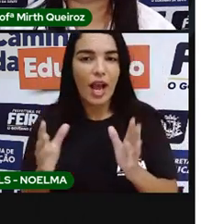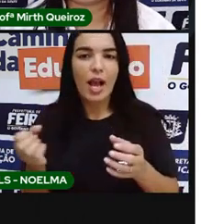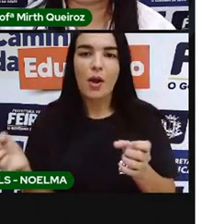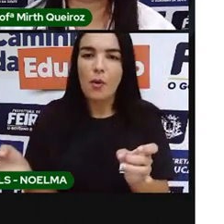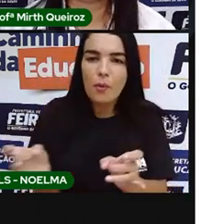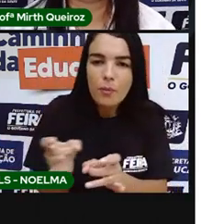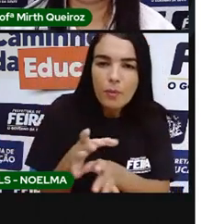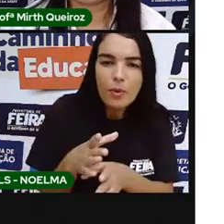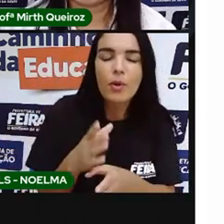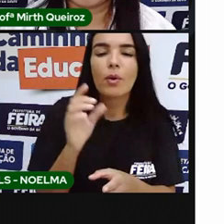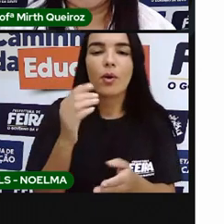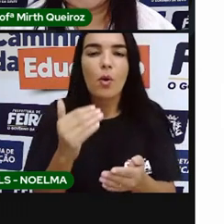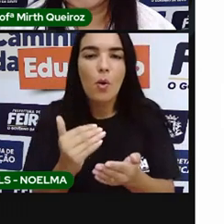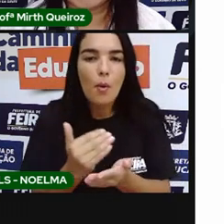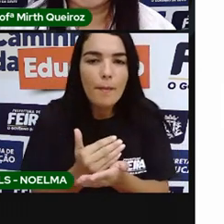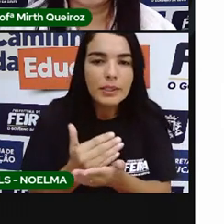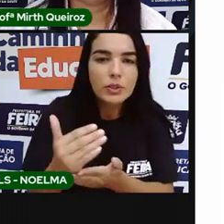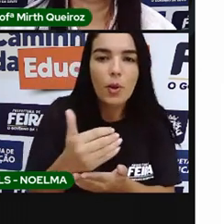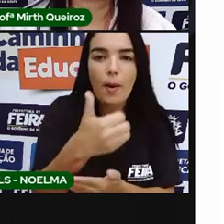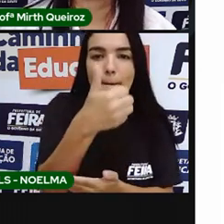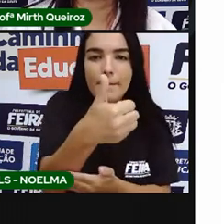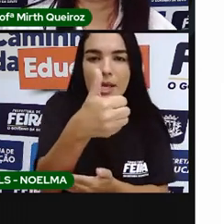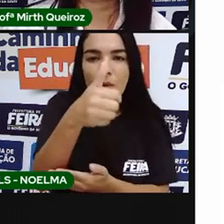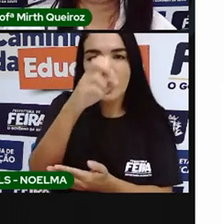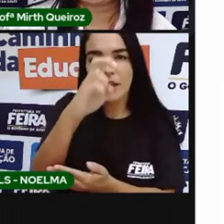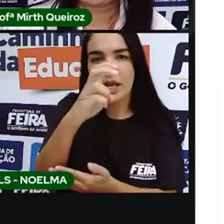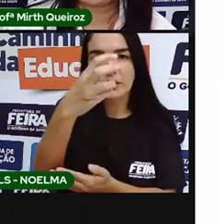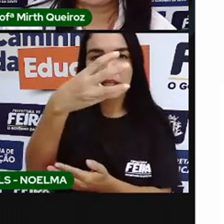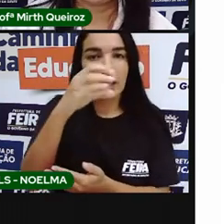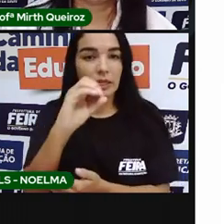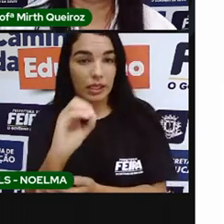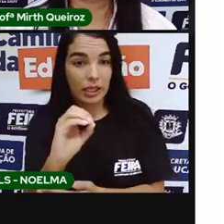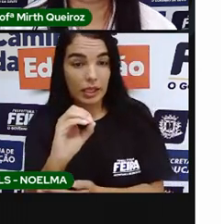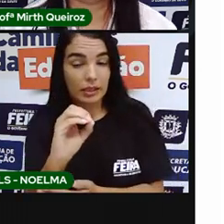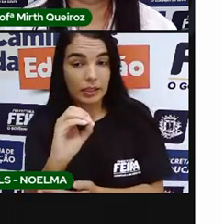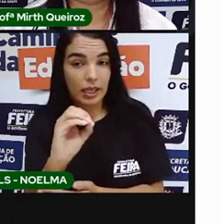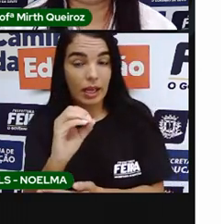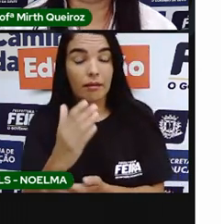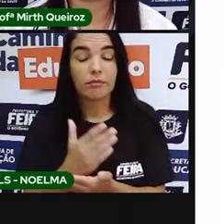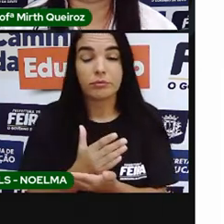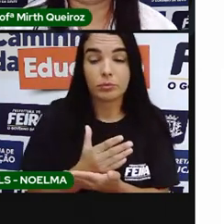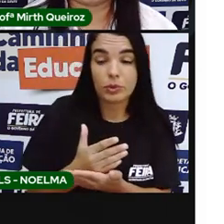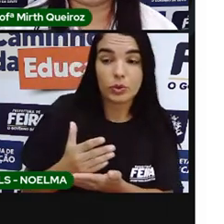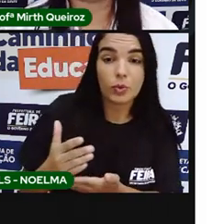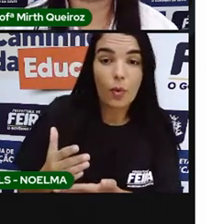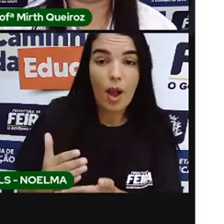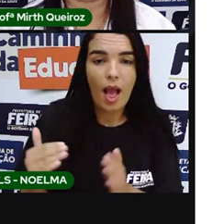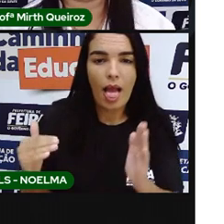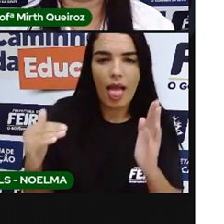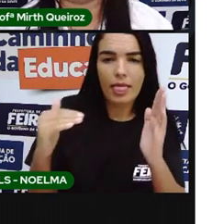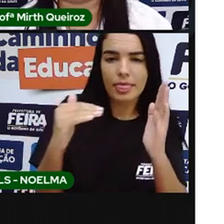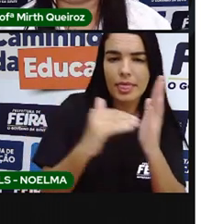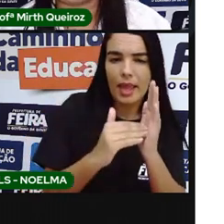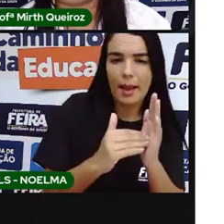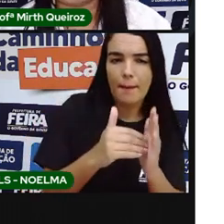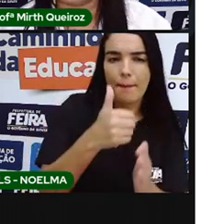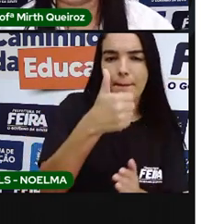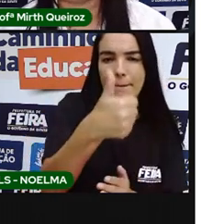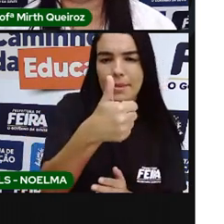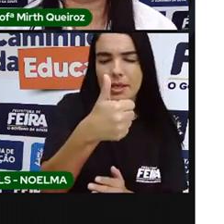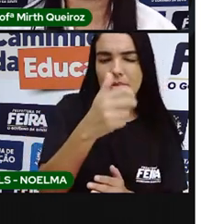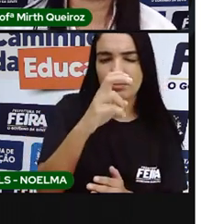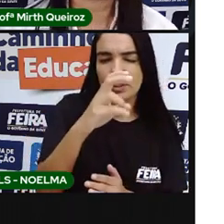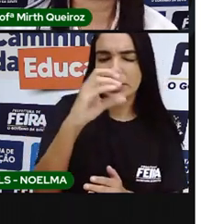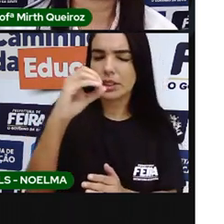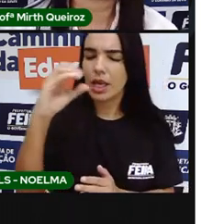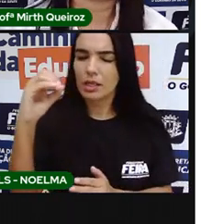começa lá em 1530. Por que esse próximo? Porque de 1530 a 1530,